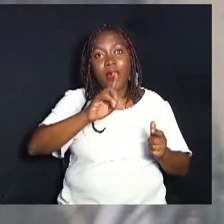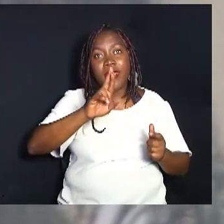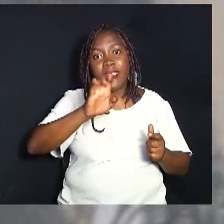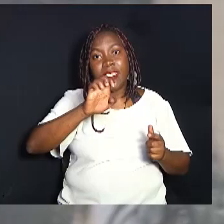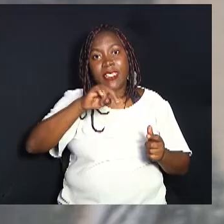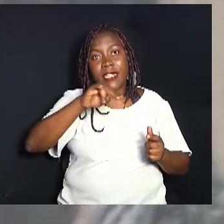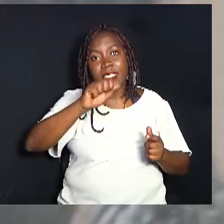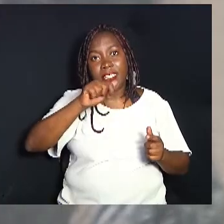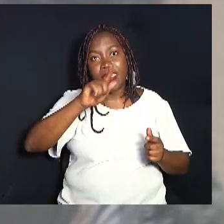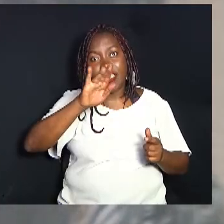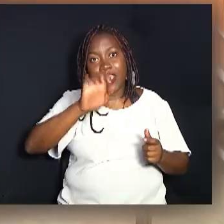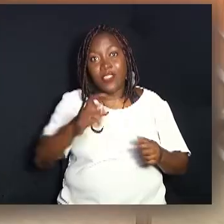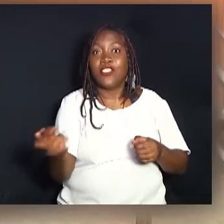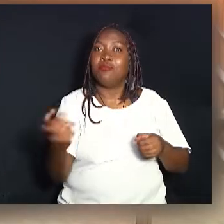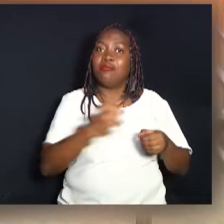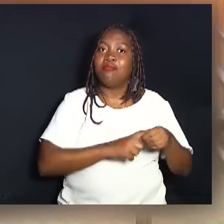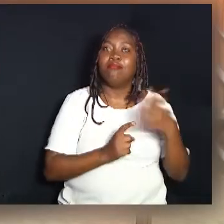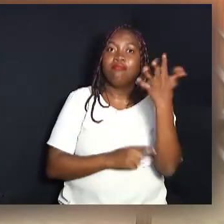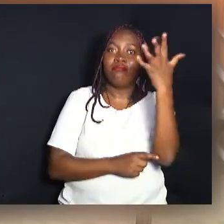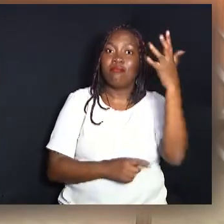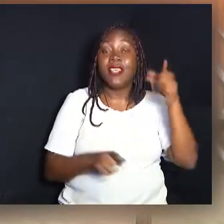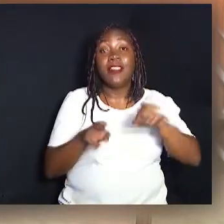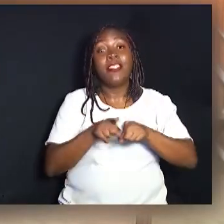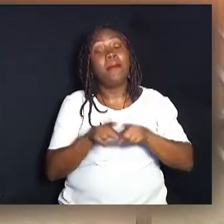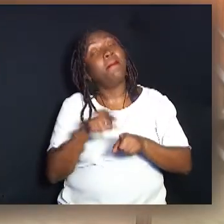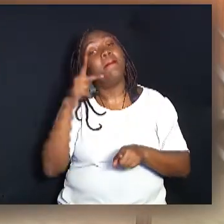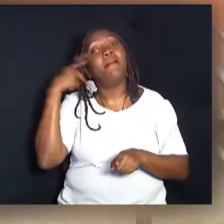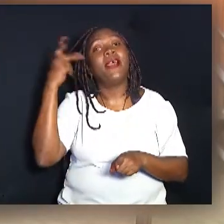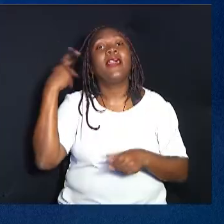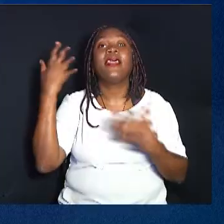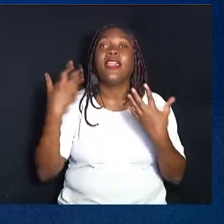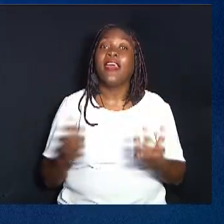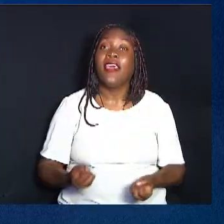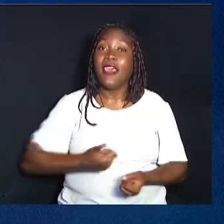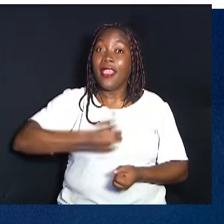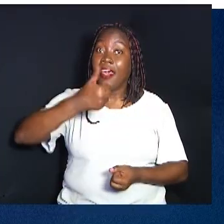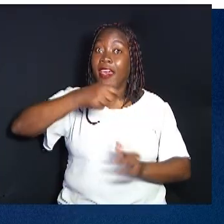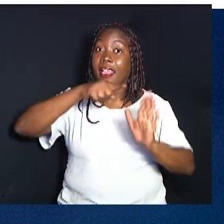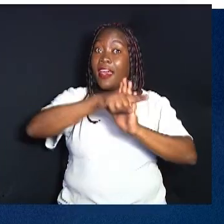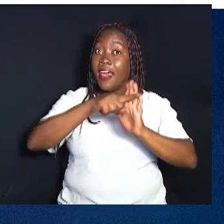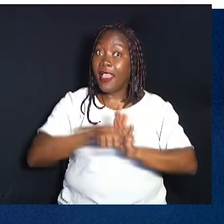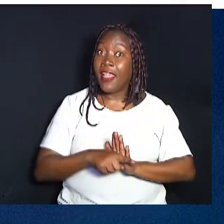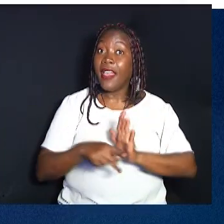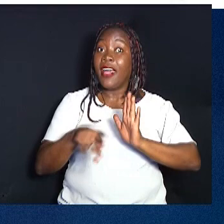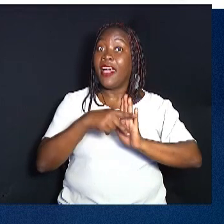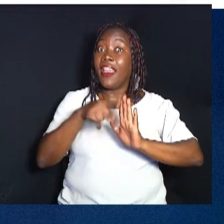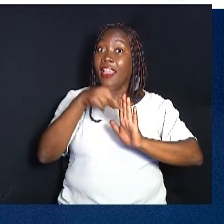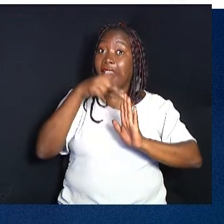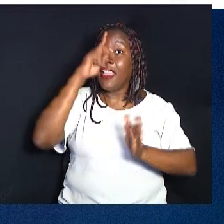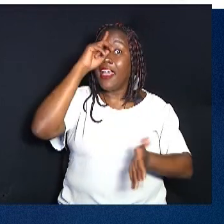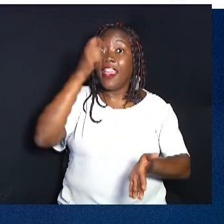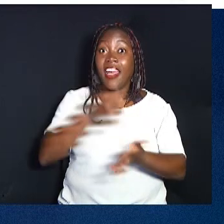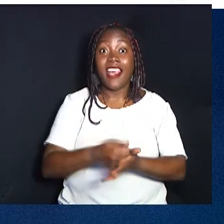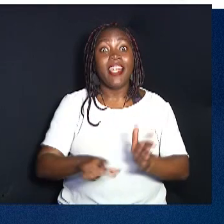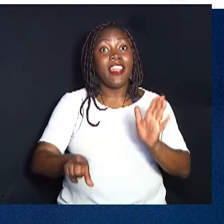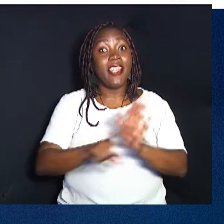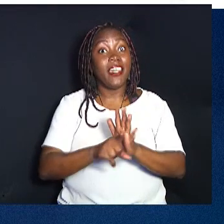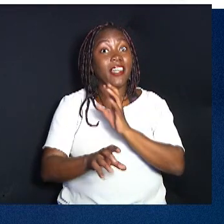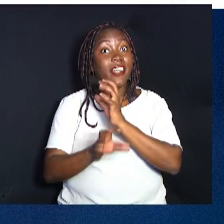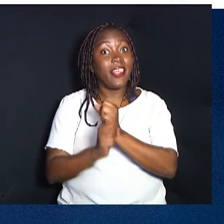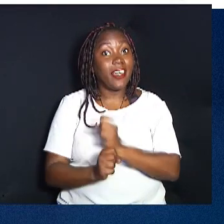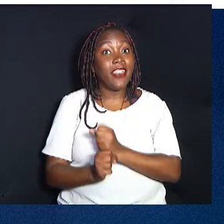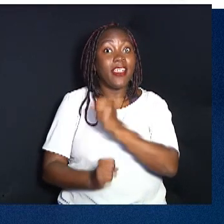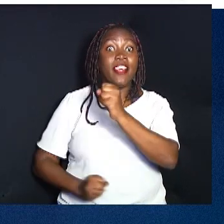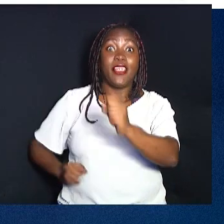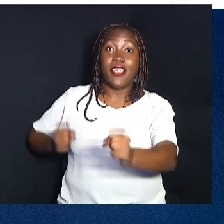recuperação ambiental. Os parlamentares também aprovaram, em primeira análise, o projeto que estabelece a